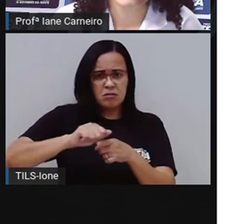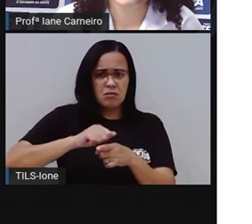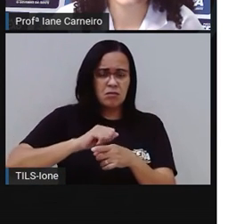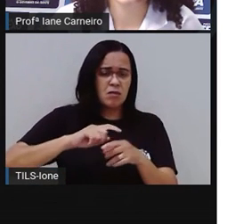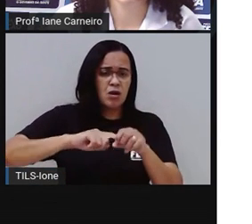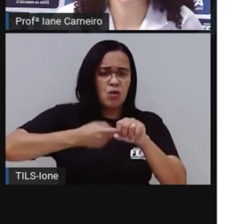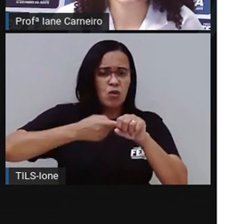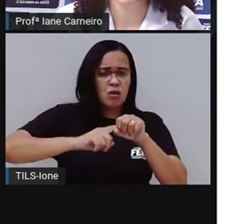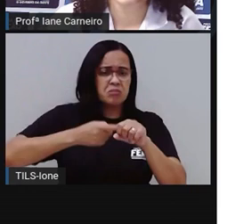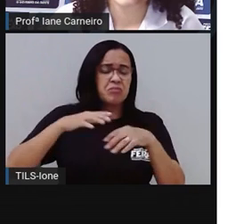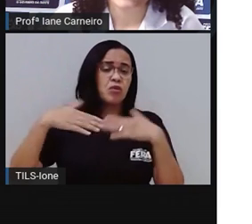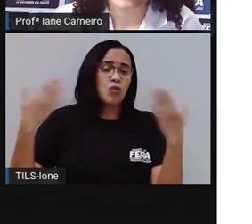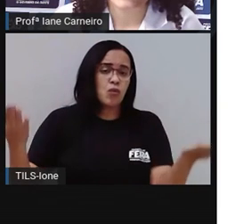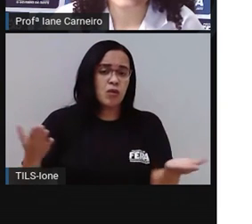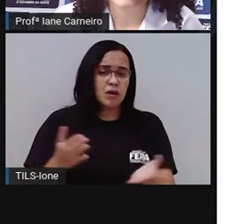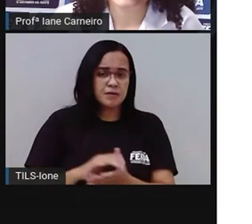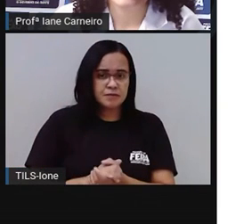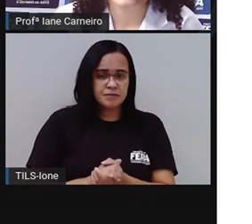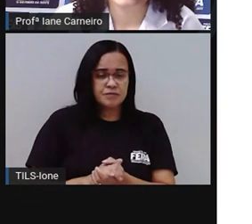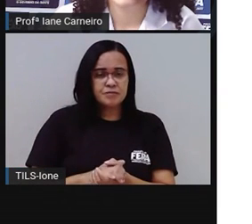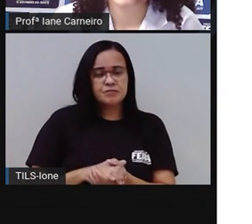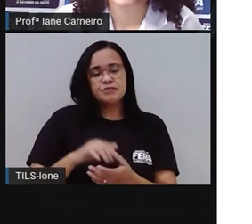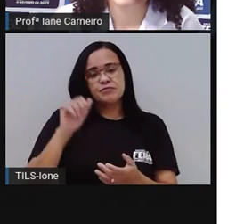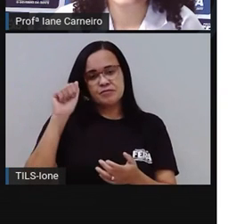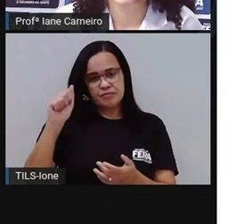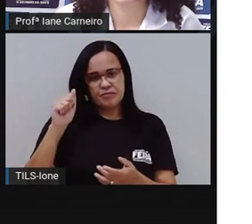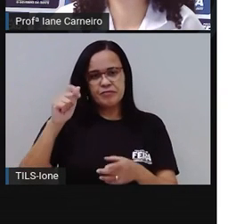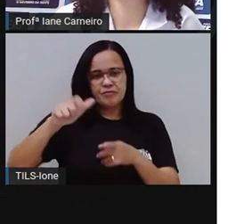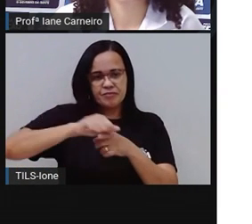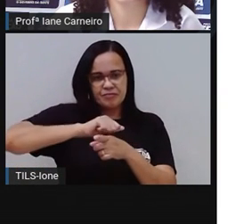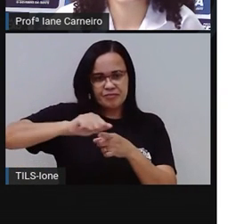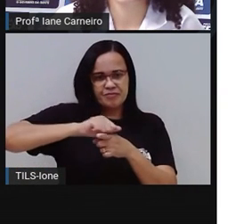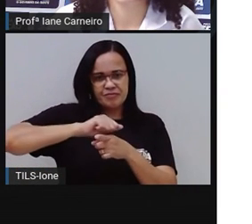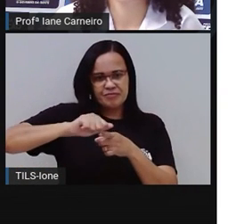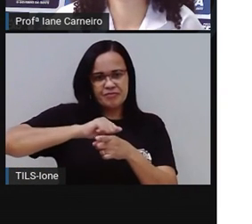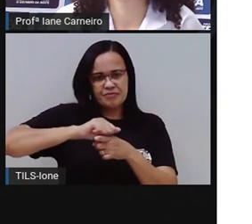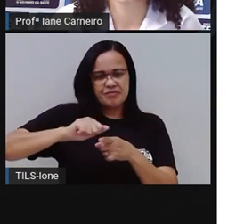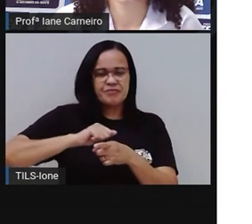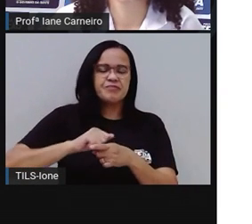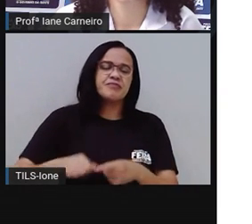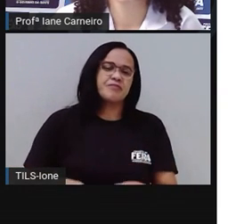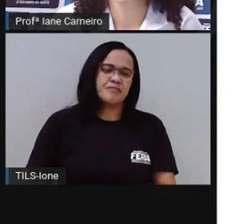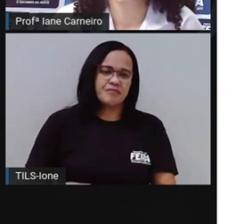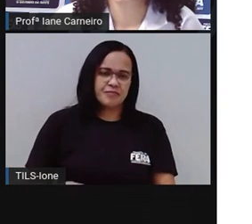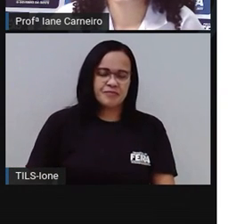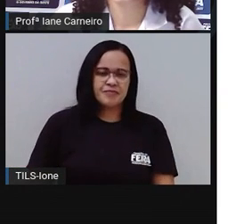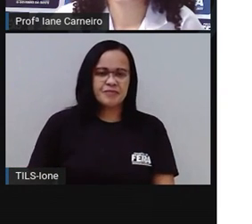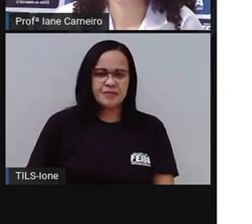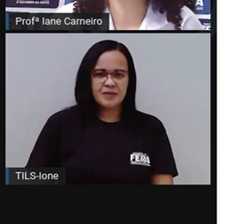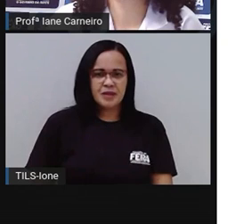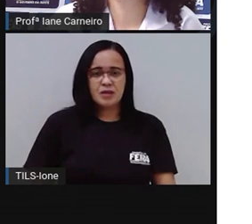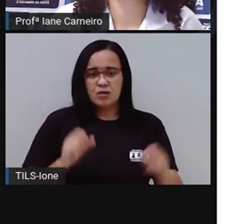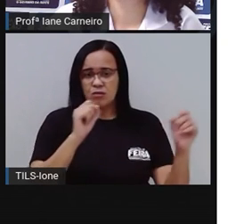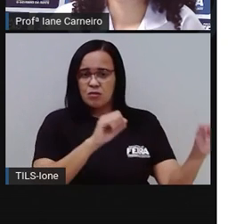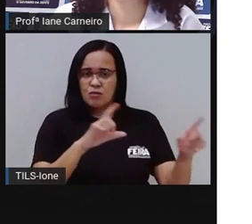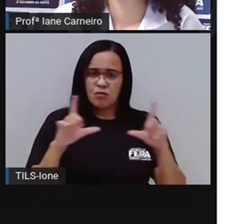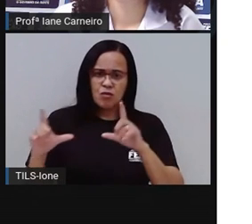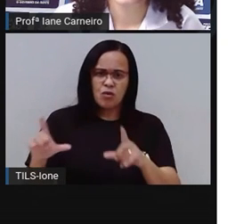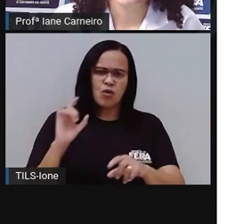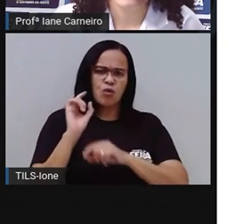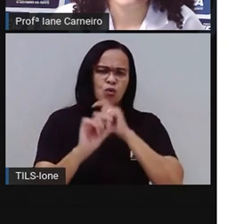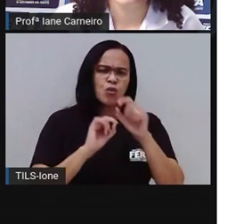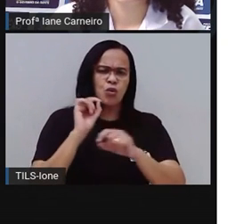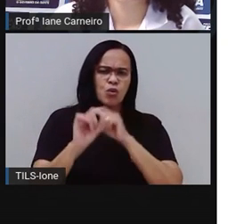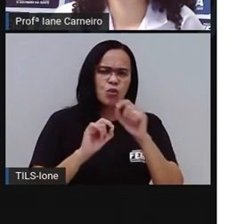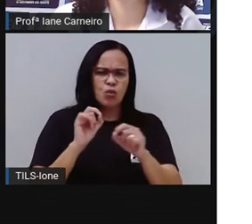É a letra A, borracha. O próximo, que